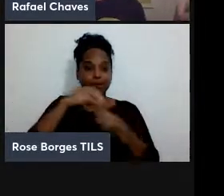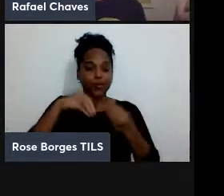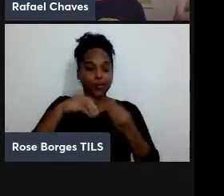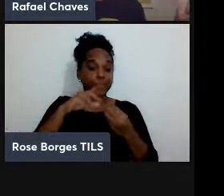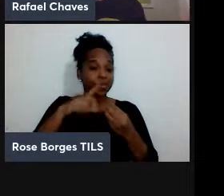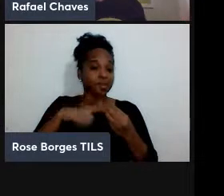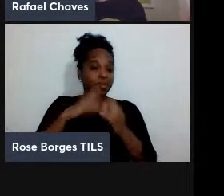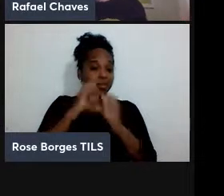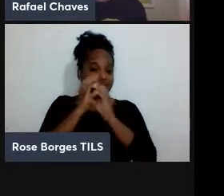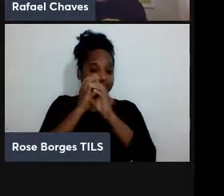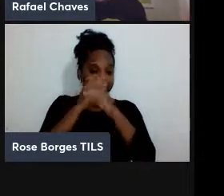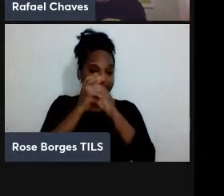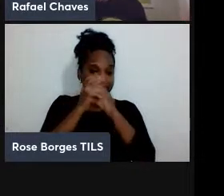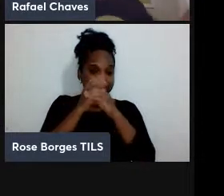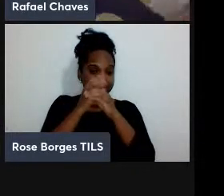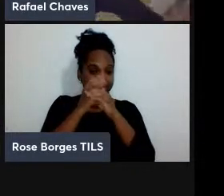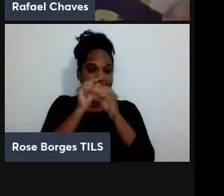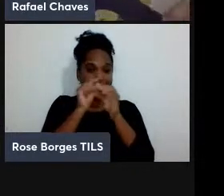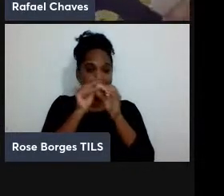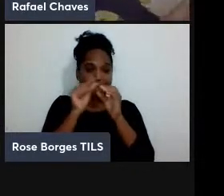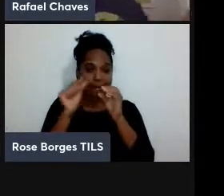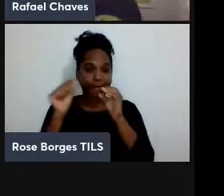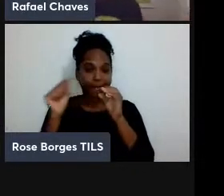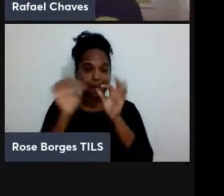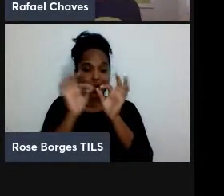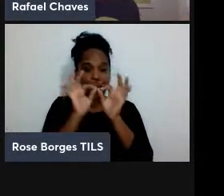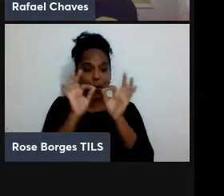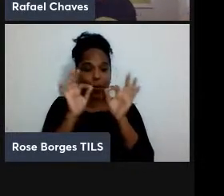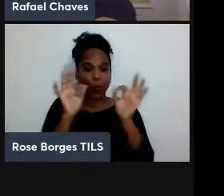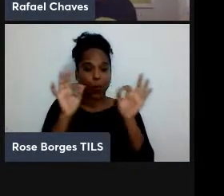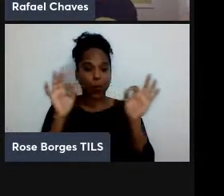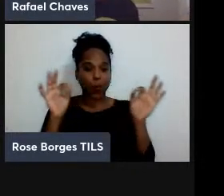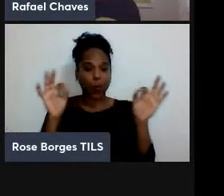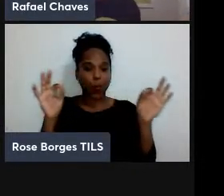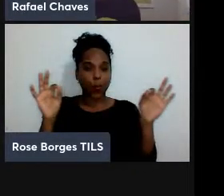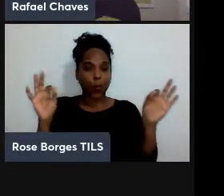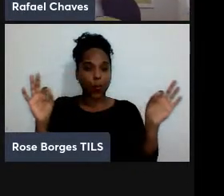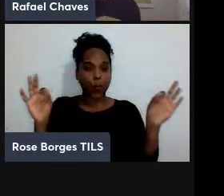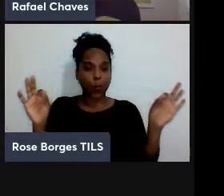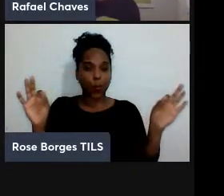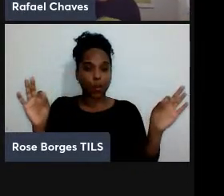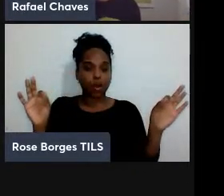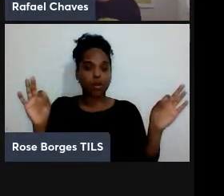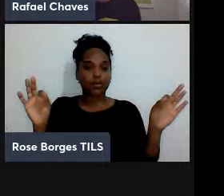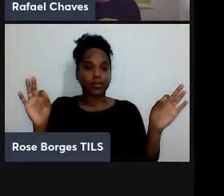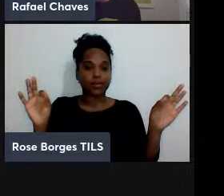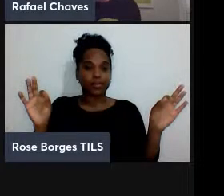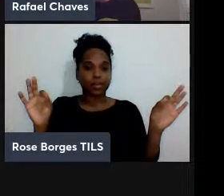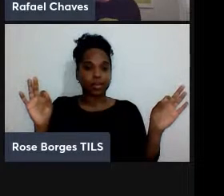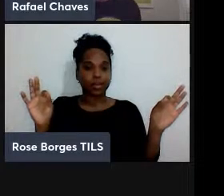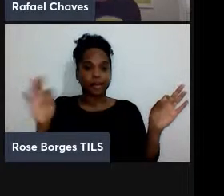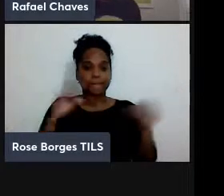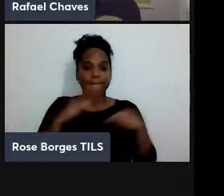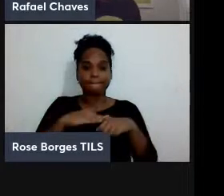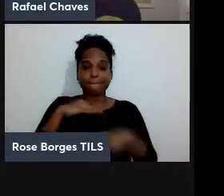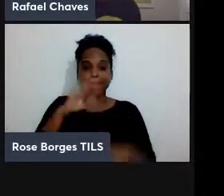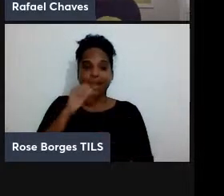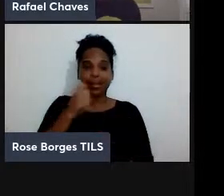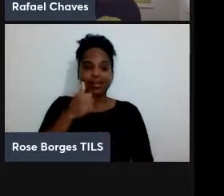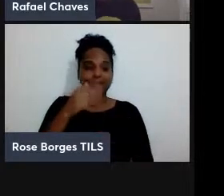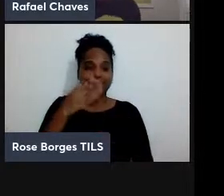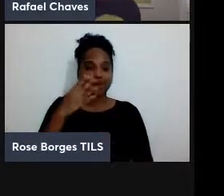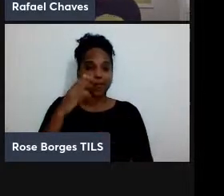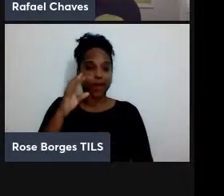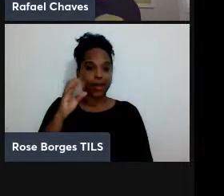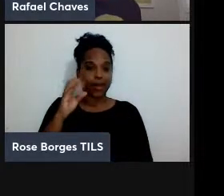número de partículas mas na distância em que essas partículas ficaram emaranhadas mais de 140 quilômetros em 2016